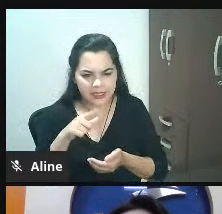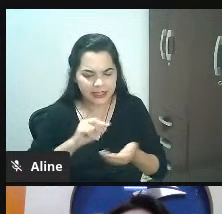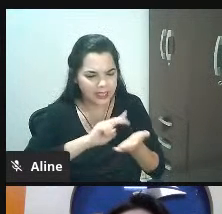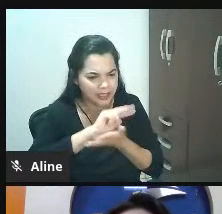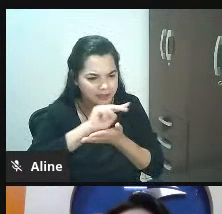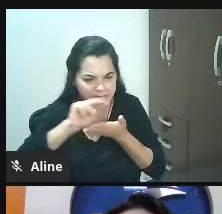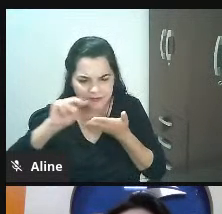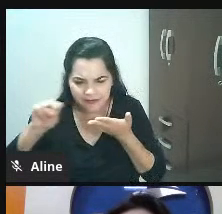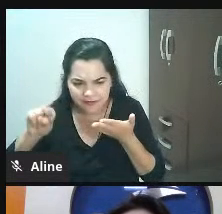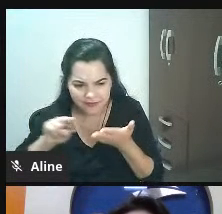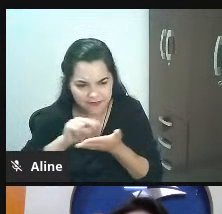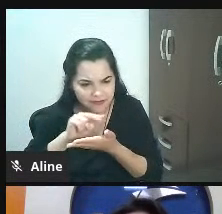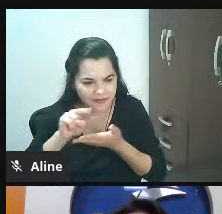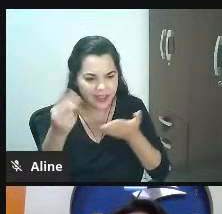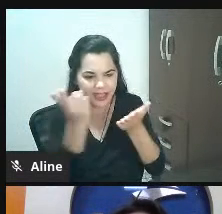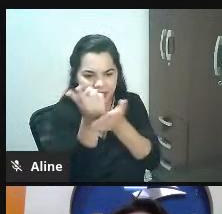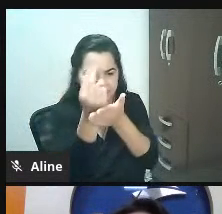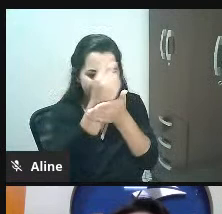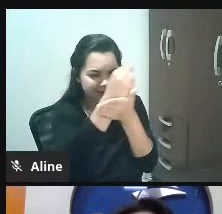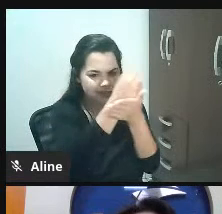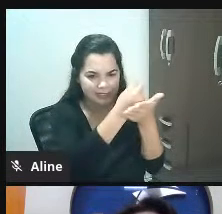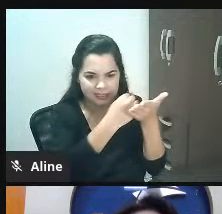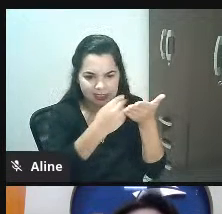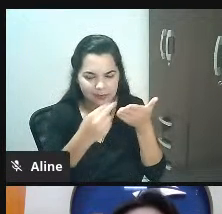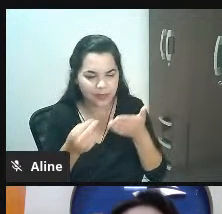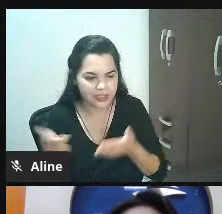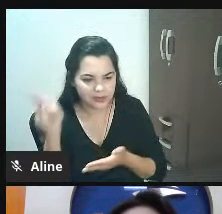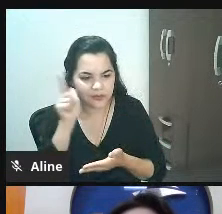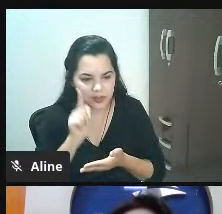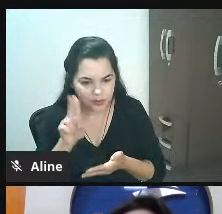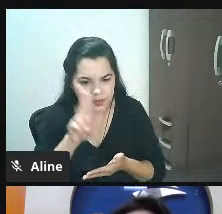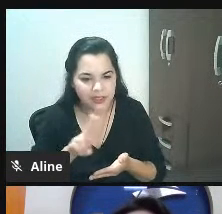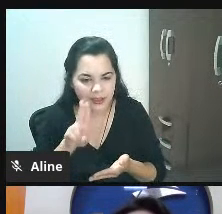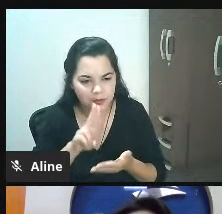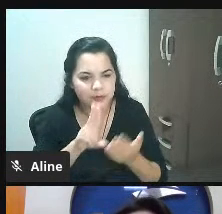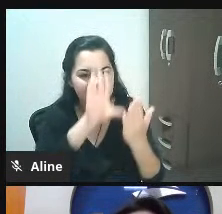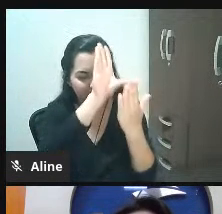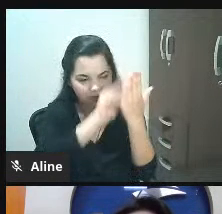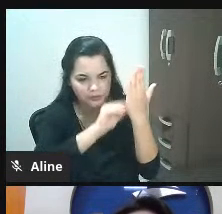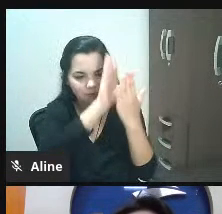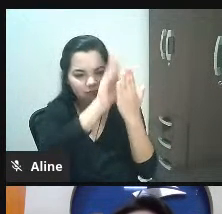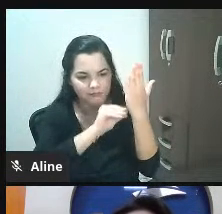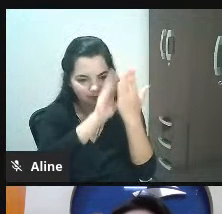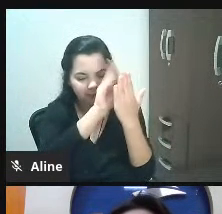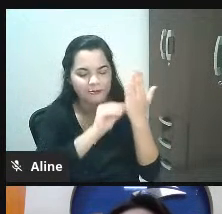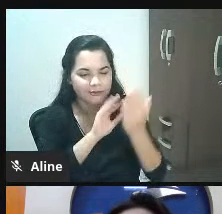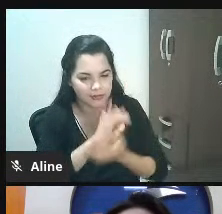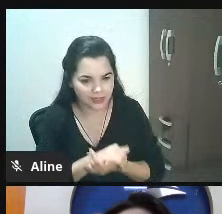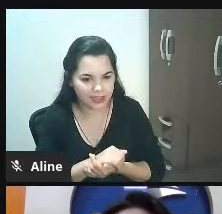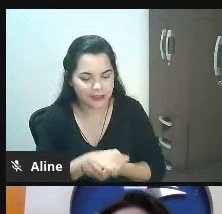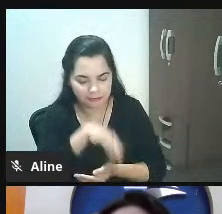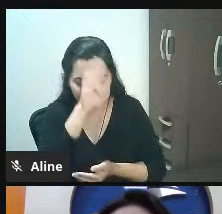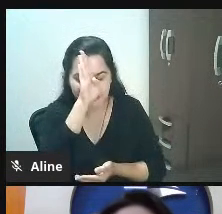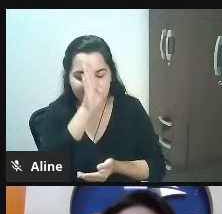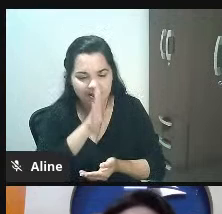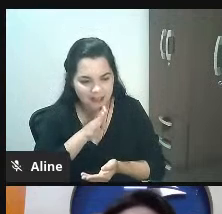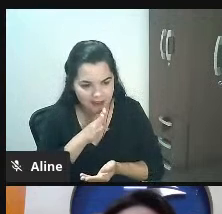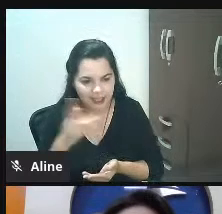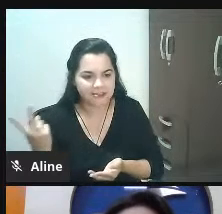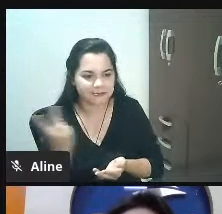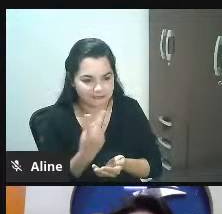modelo uma infinidade de templates de modelo que vocês podem usar então são duas ferramentas gratuitas fantásticas